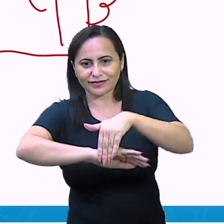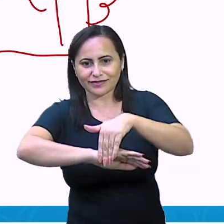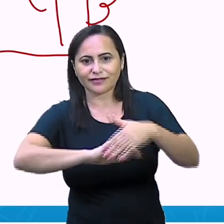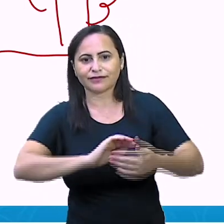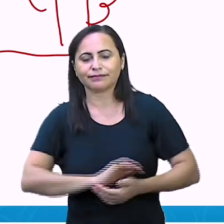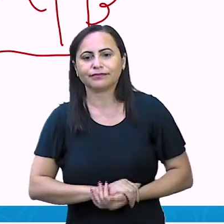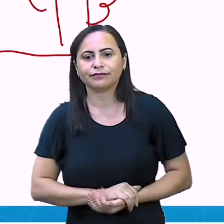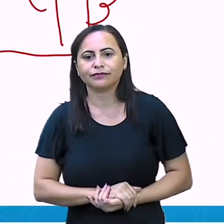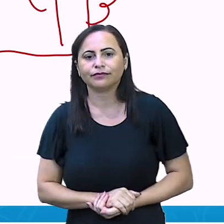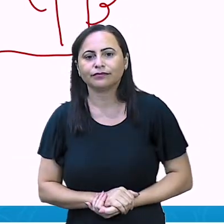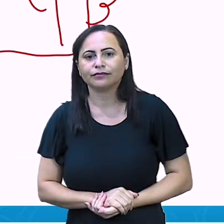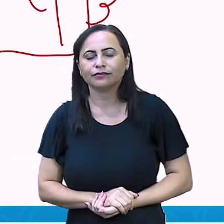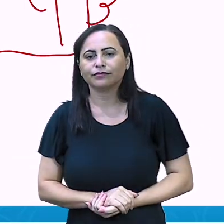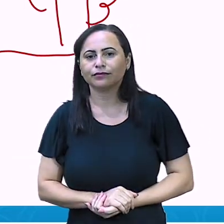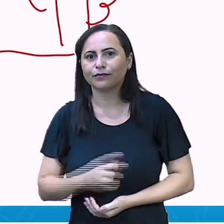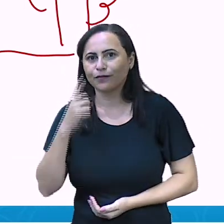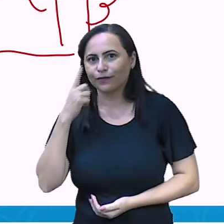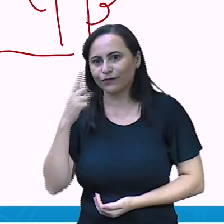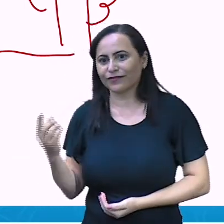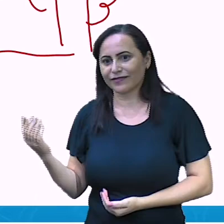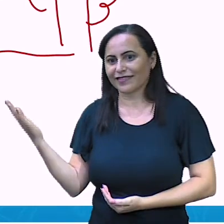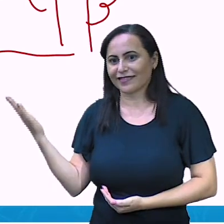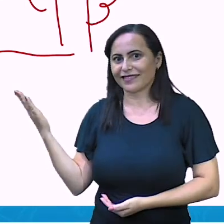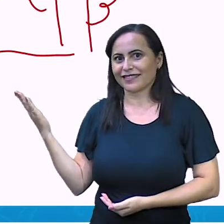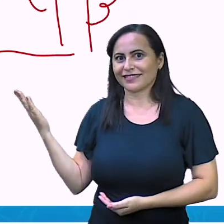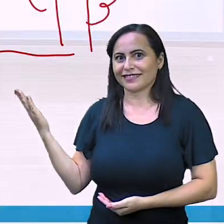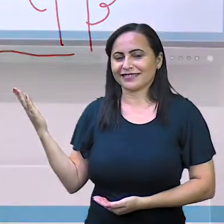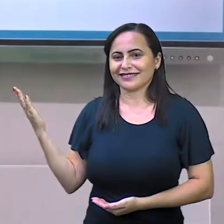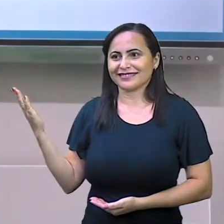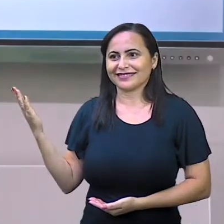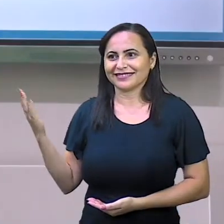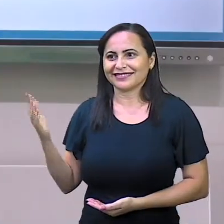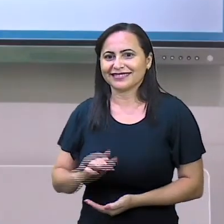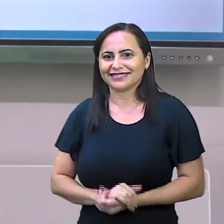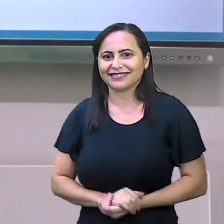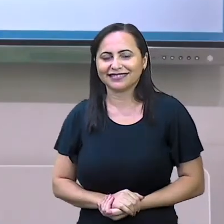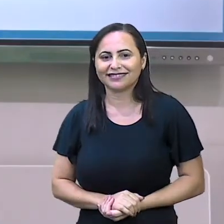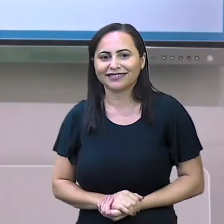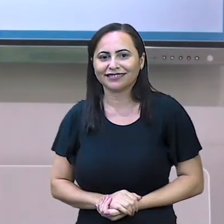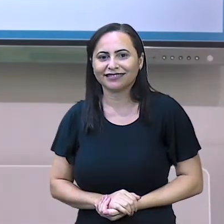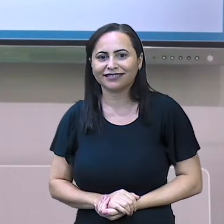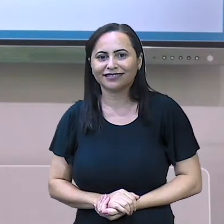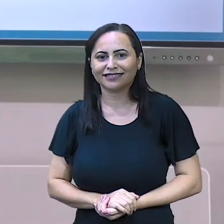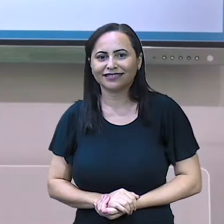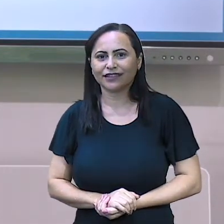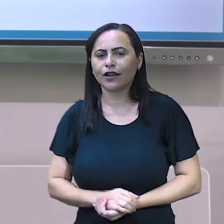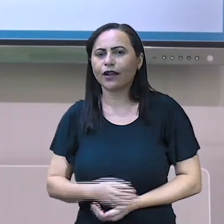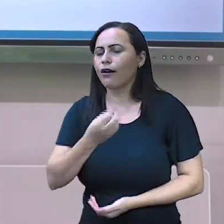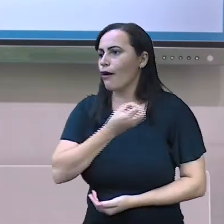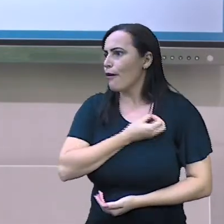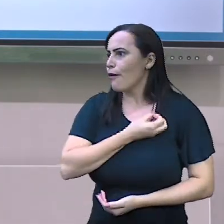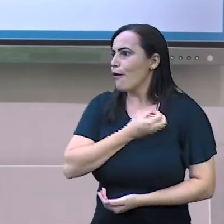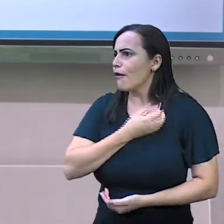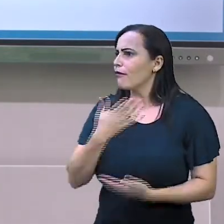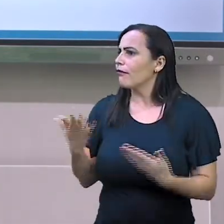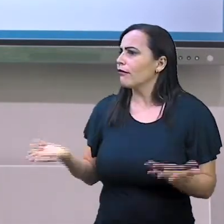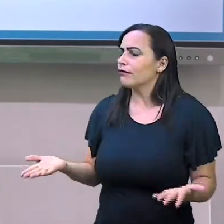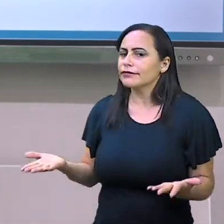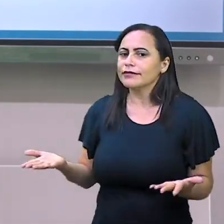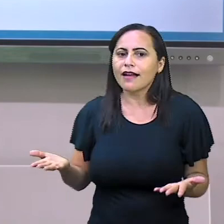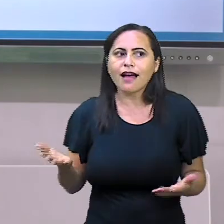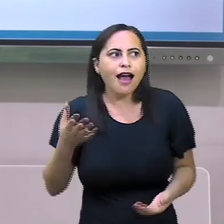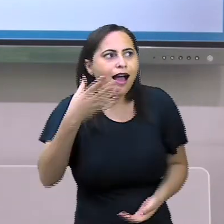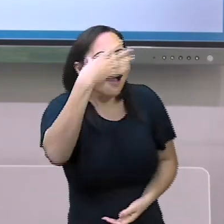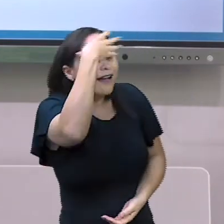criançada Olha! E aí? Quero saber do número Ah, eu